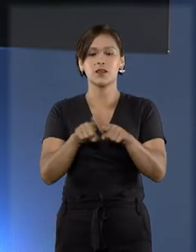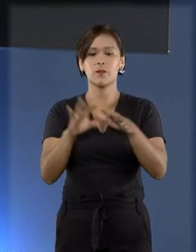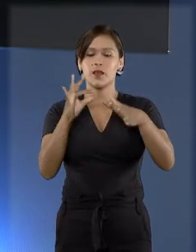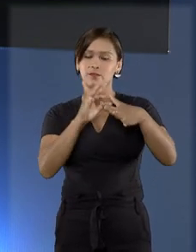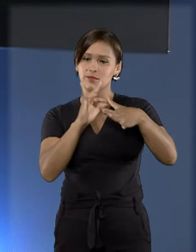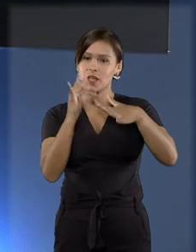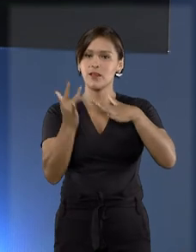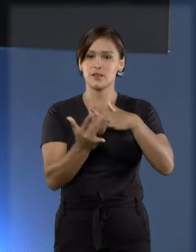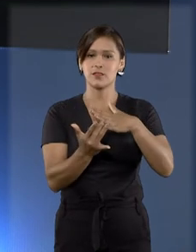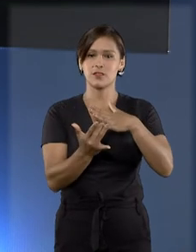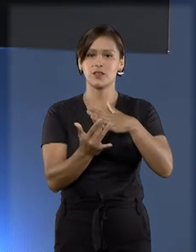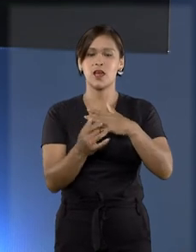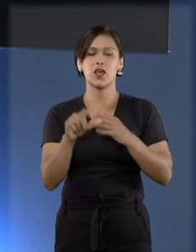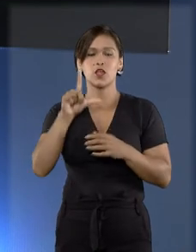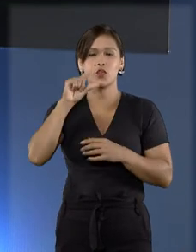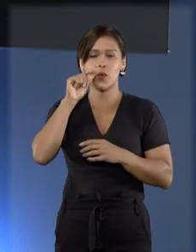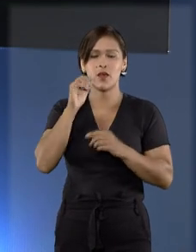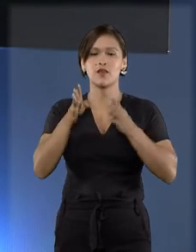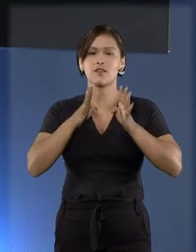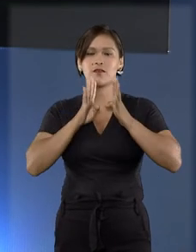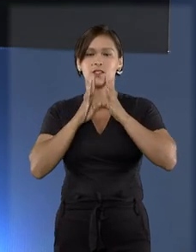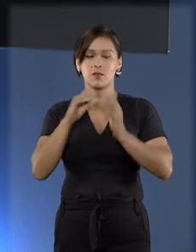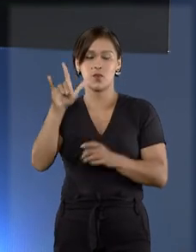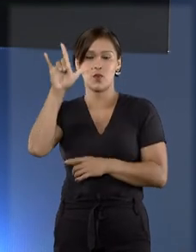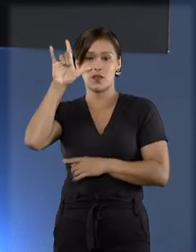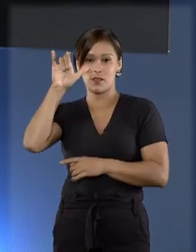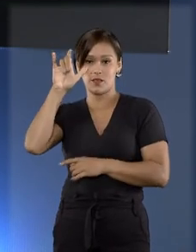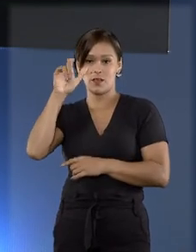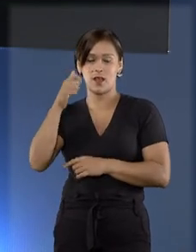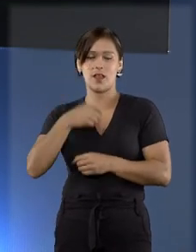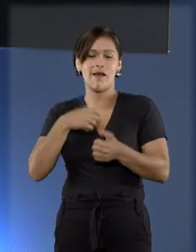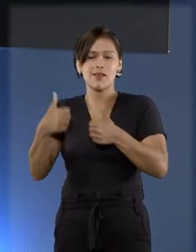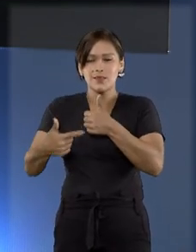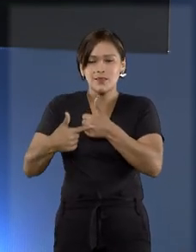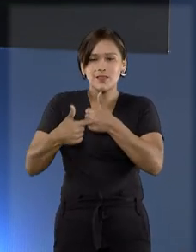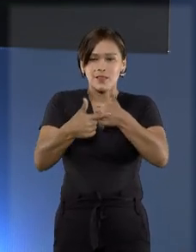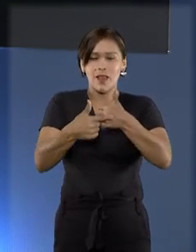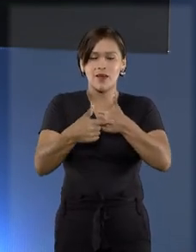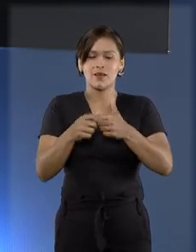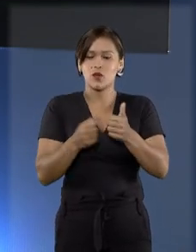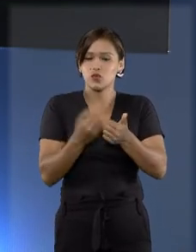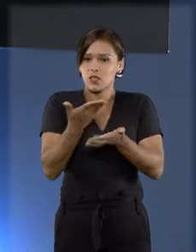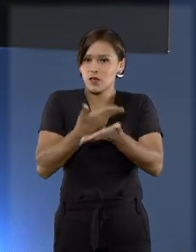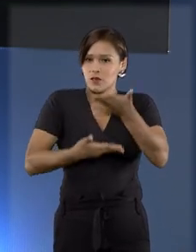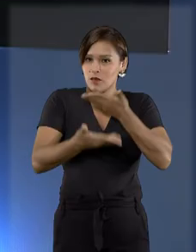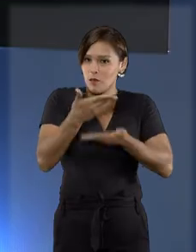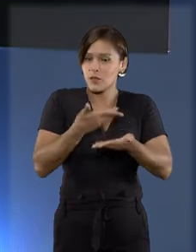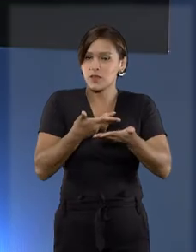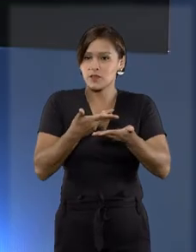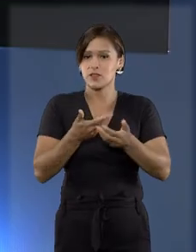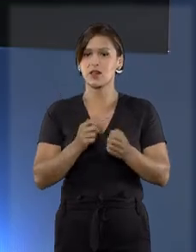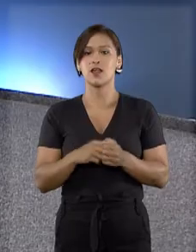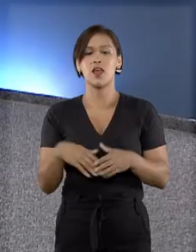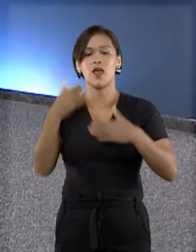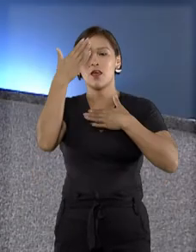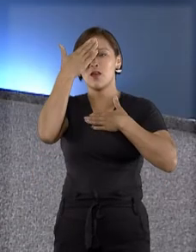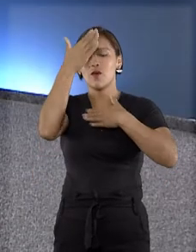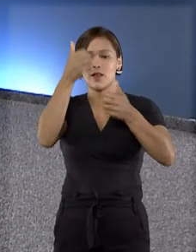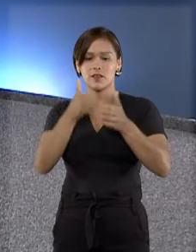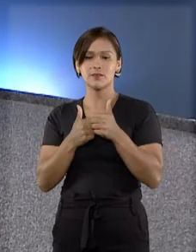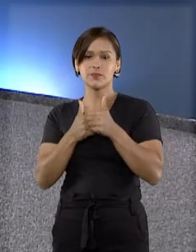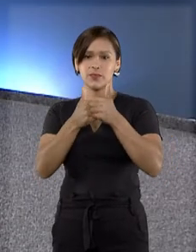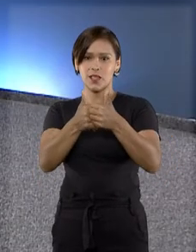também nas redes sociais, Twitter, Facebook e Instagram. Segue a gente, curta e compartilha. Eu